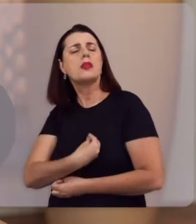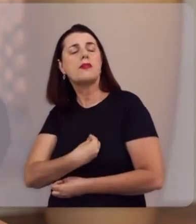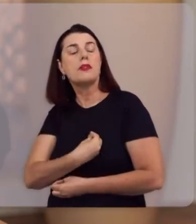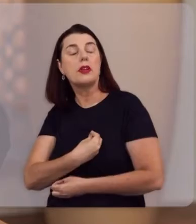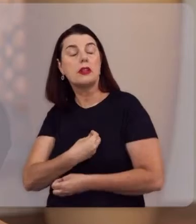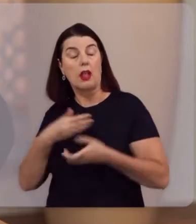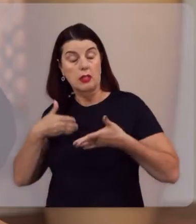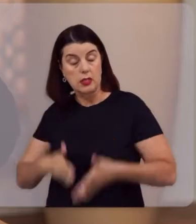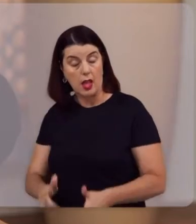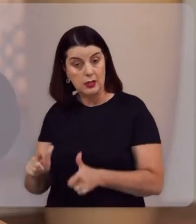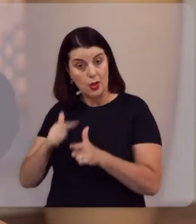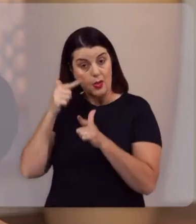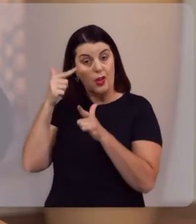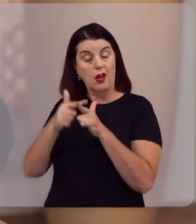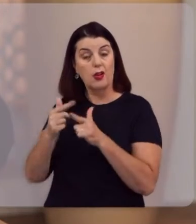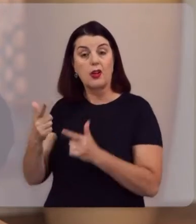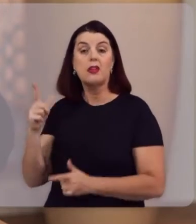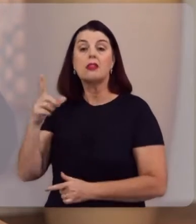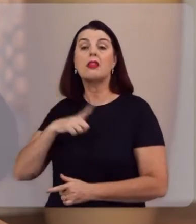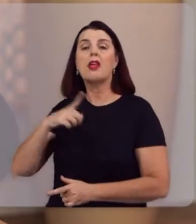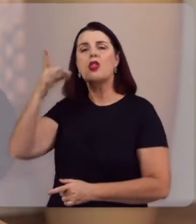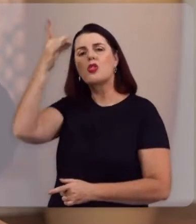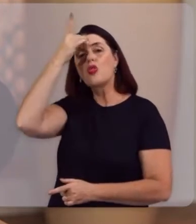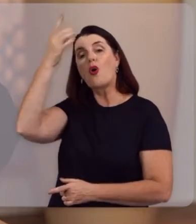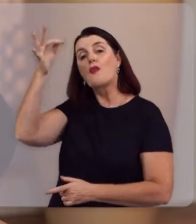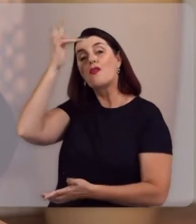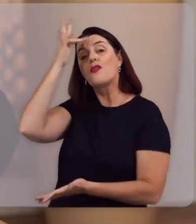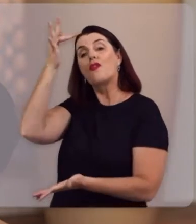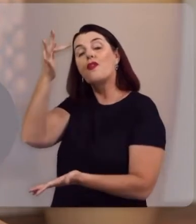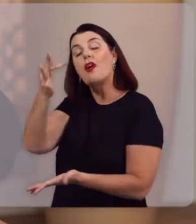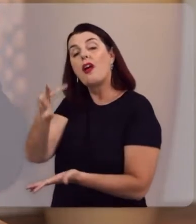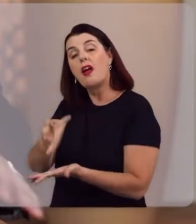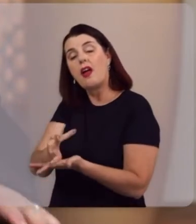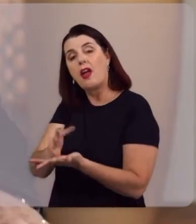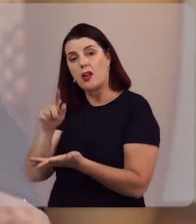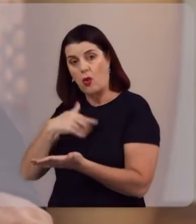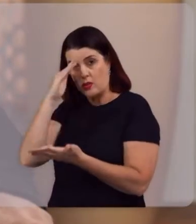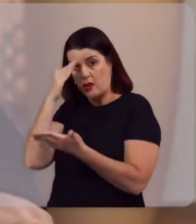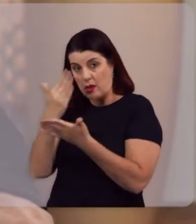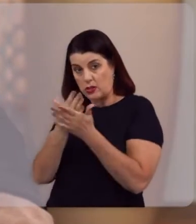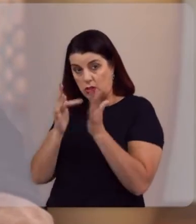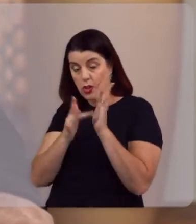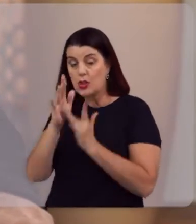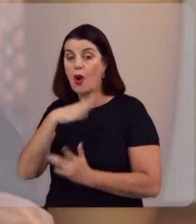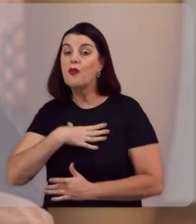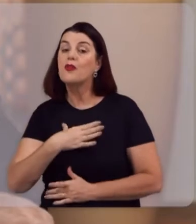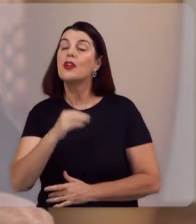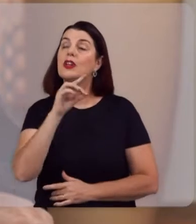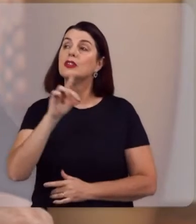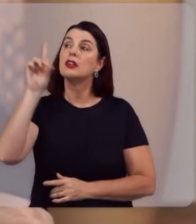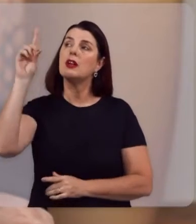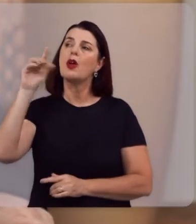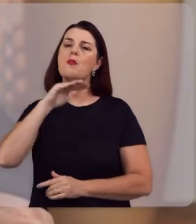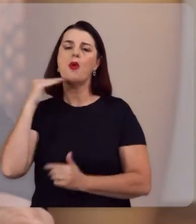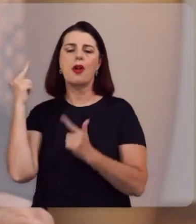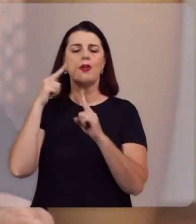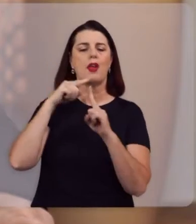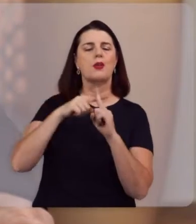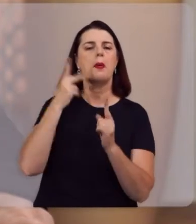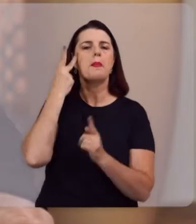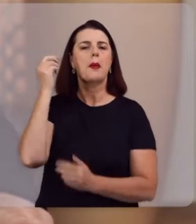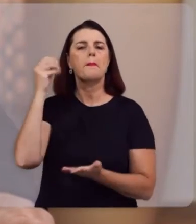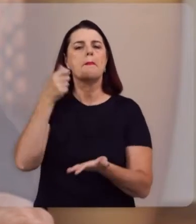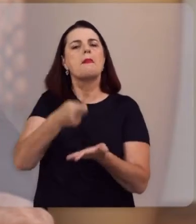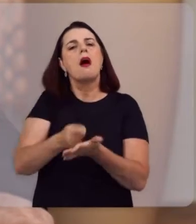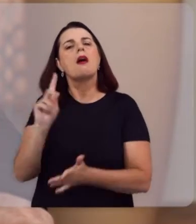faz nascer de novo. E nos dá o dom da fé. E quando nós cremos que Jesus Cristo é o Filho de Deus, aquele que morreu na cruz para pagar os nossos